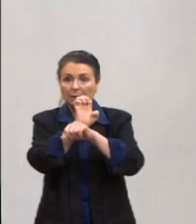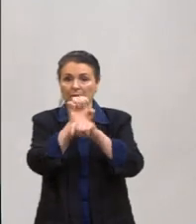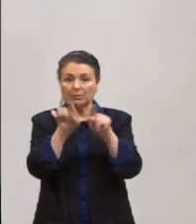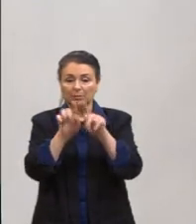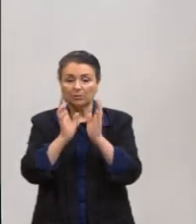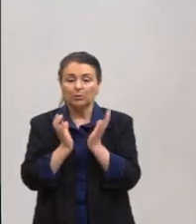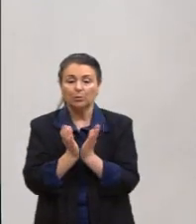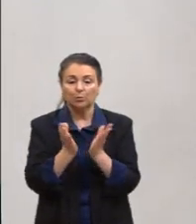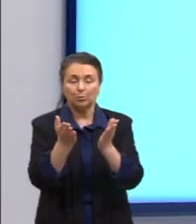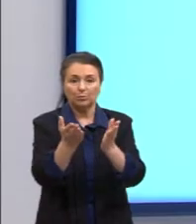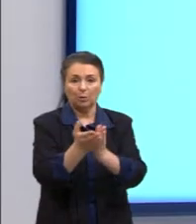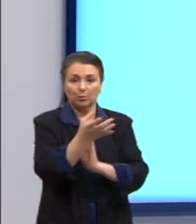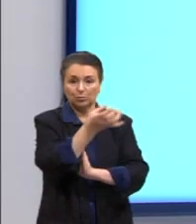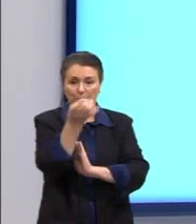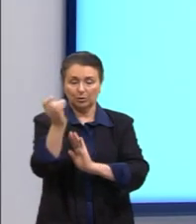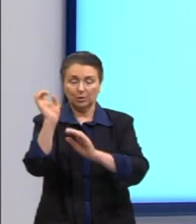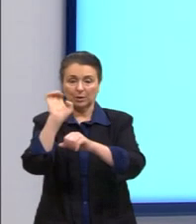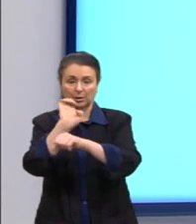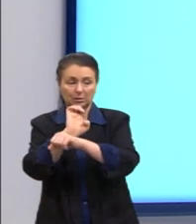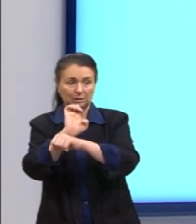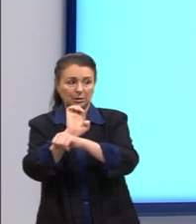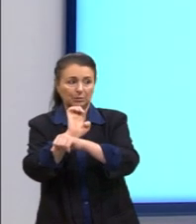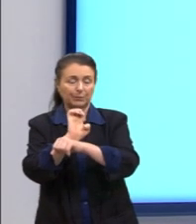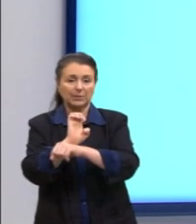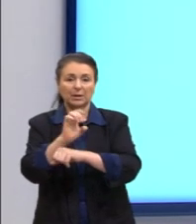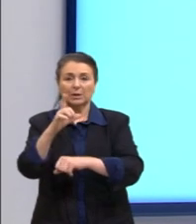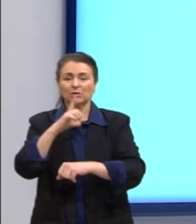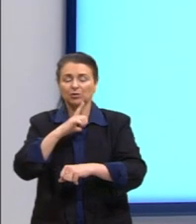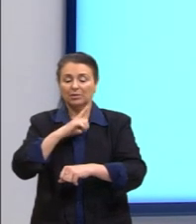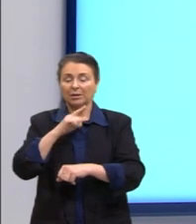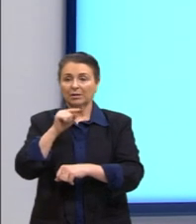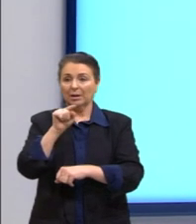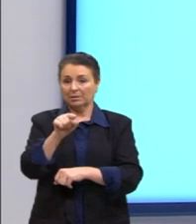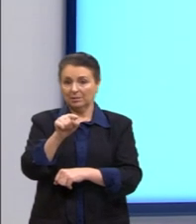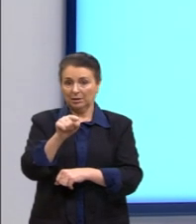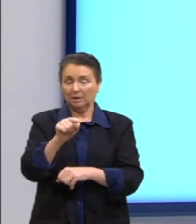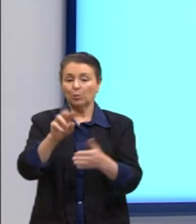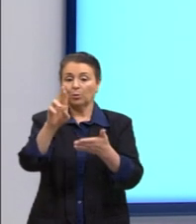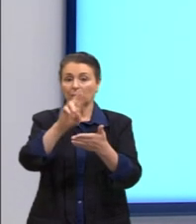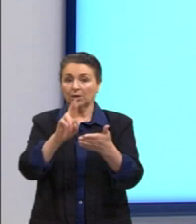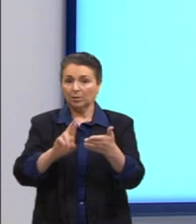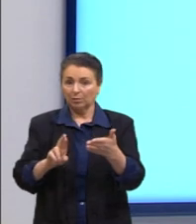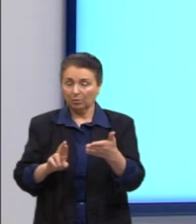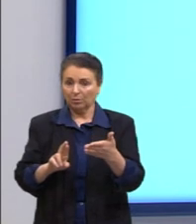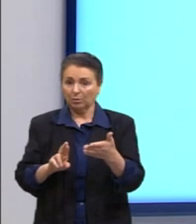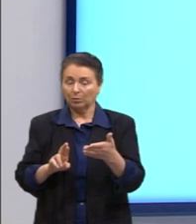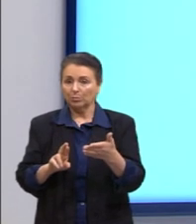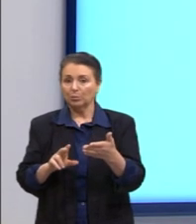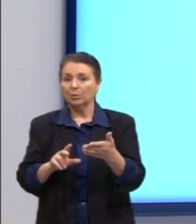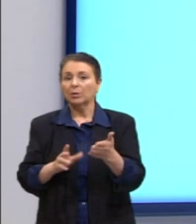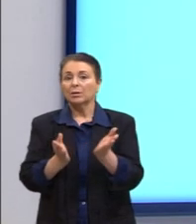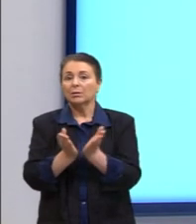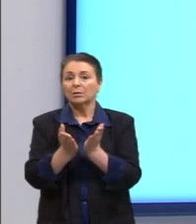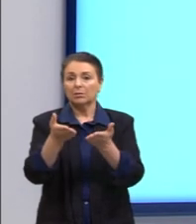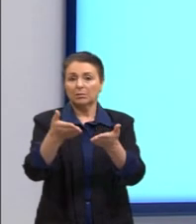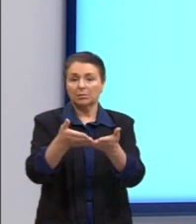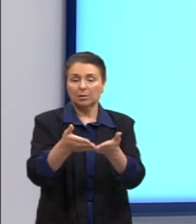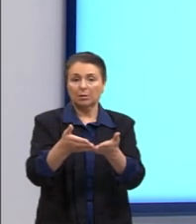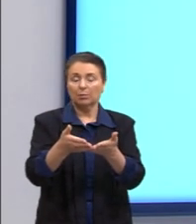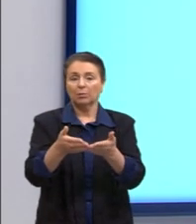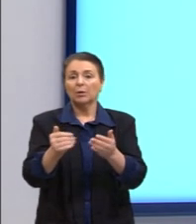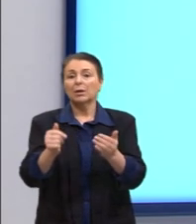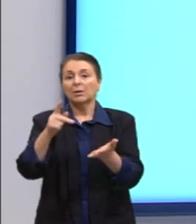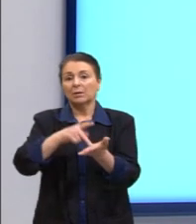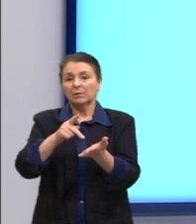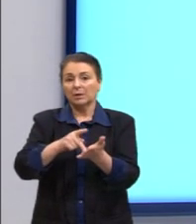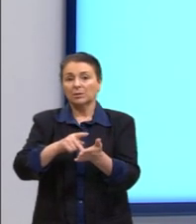então, de cada estado. Aqui temos o relatório final da Comissão da Verdade do Estado da Paraíba.